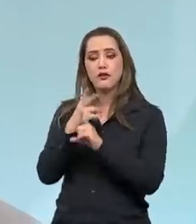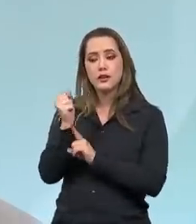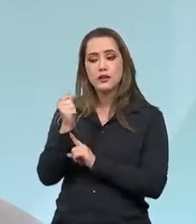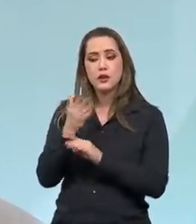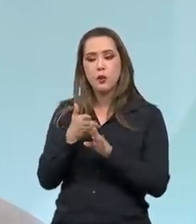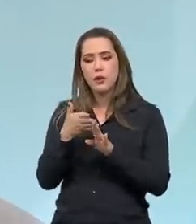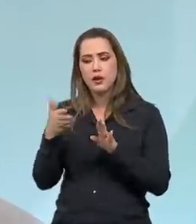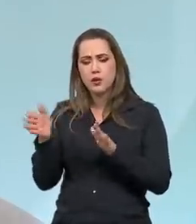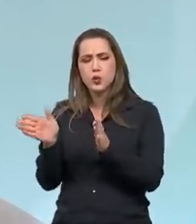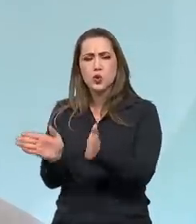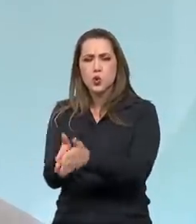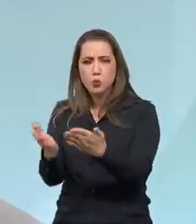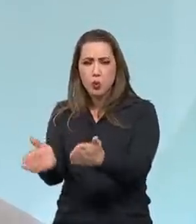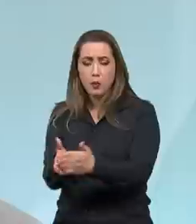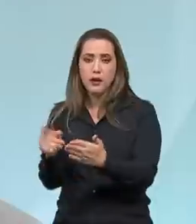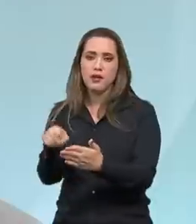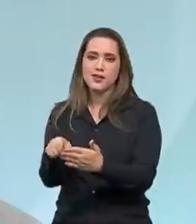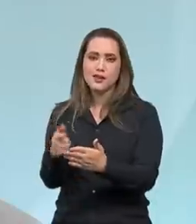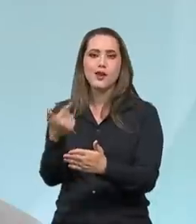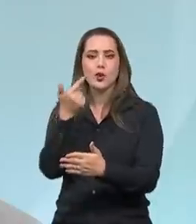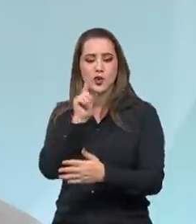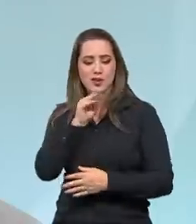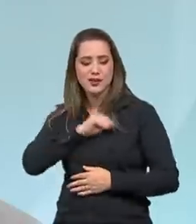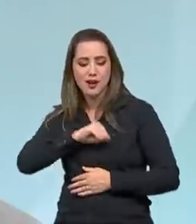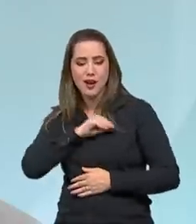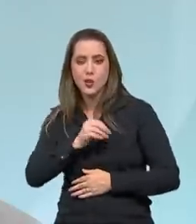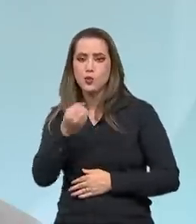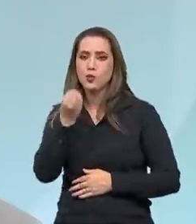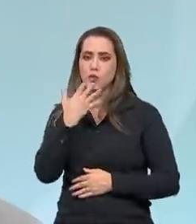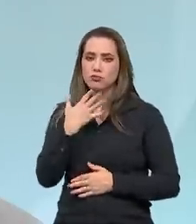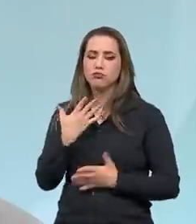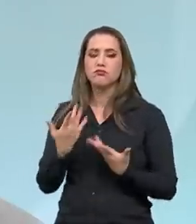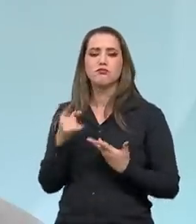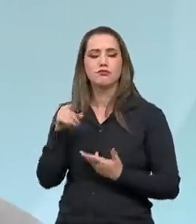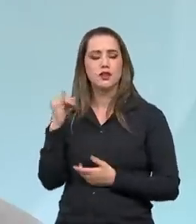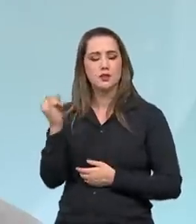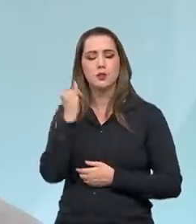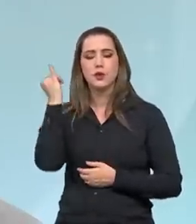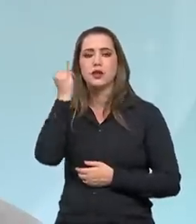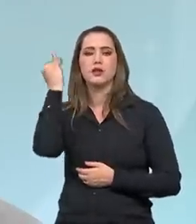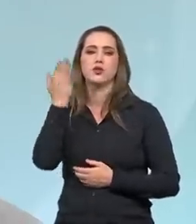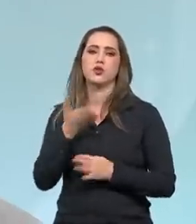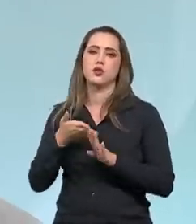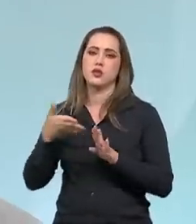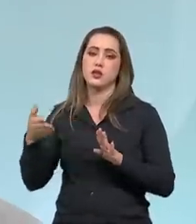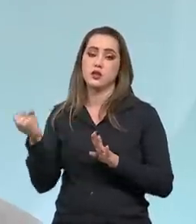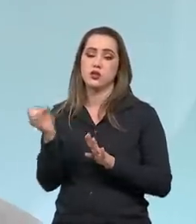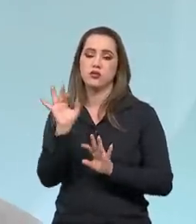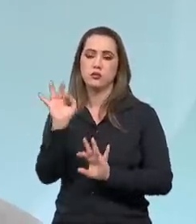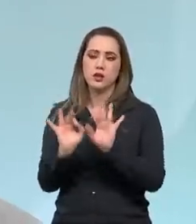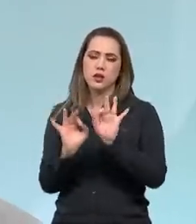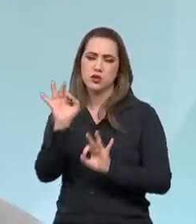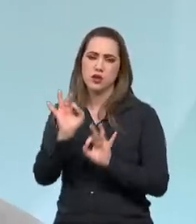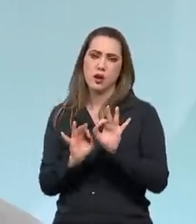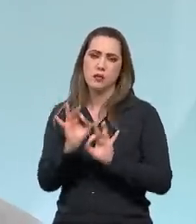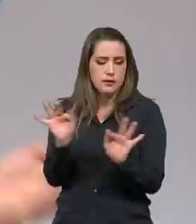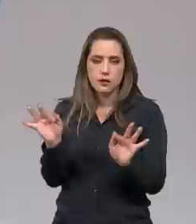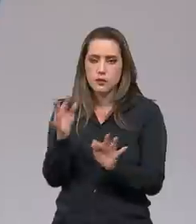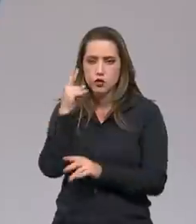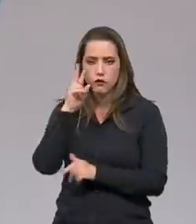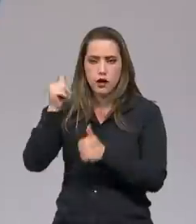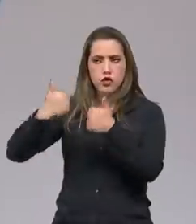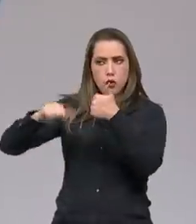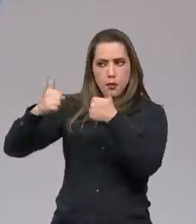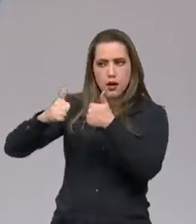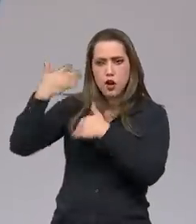necessidades via esforço. E é esse o ponto central desse novo desenho do auxílio Brasil. No